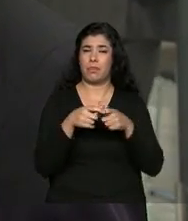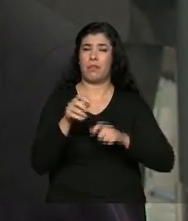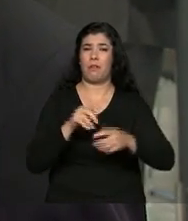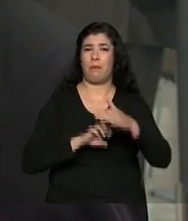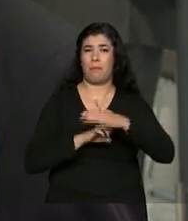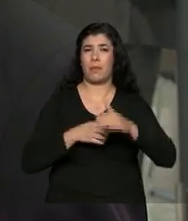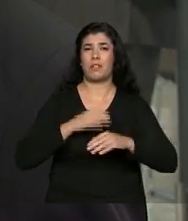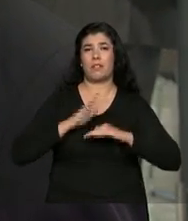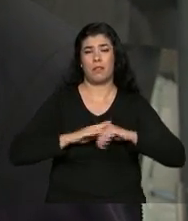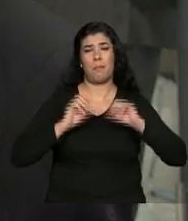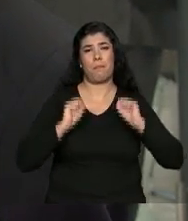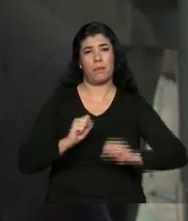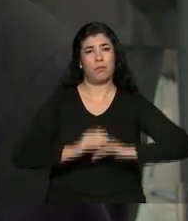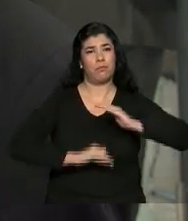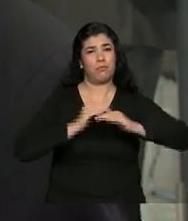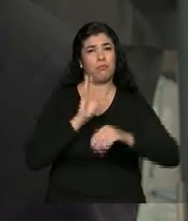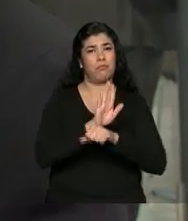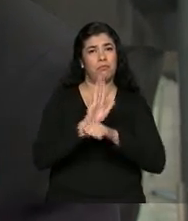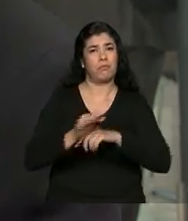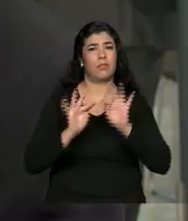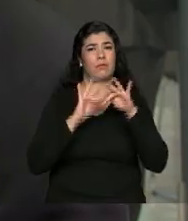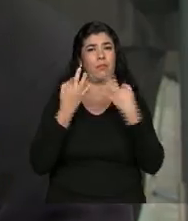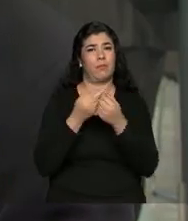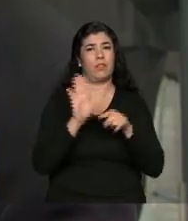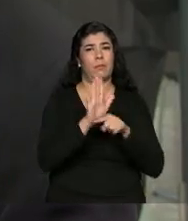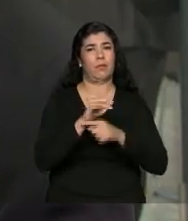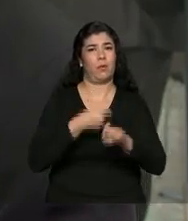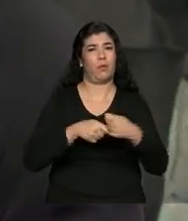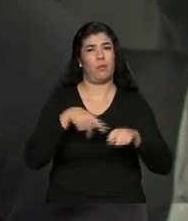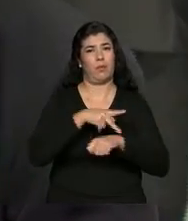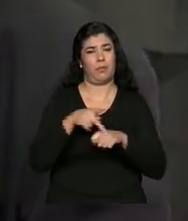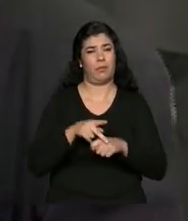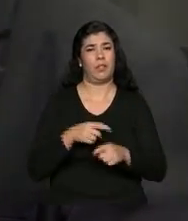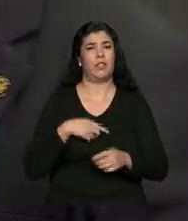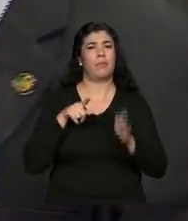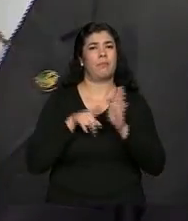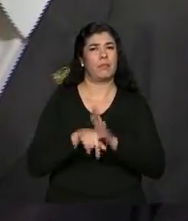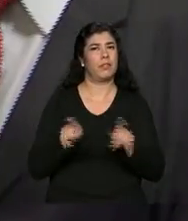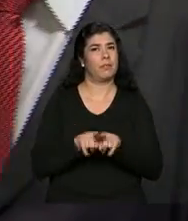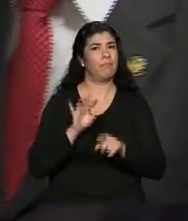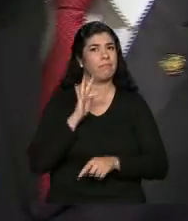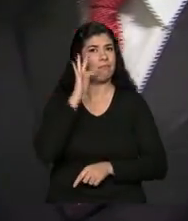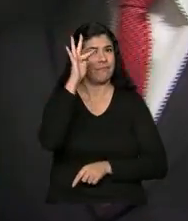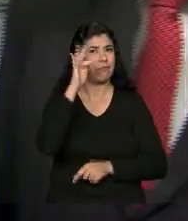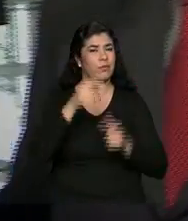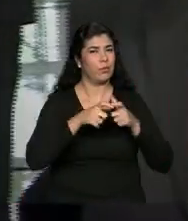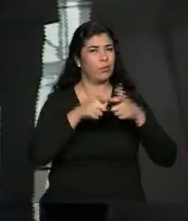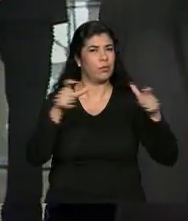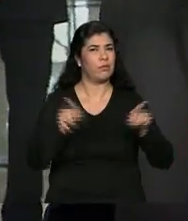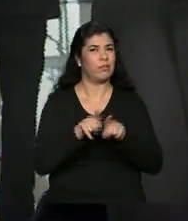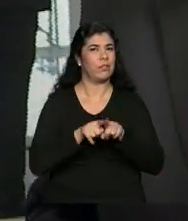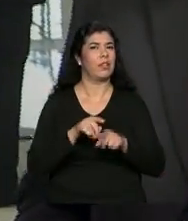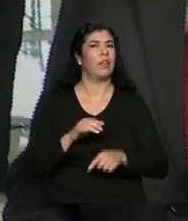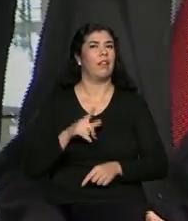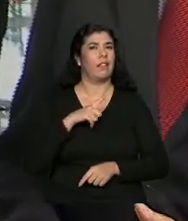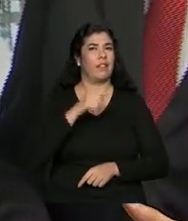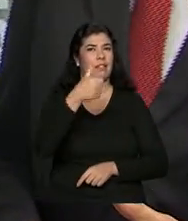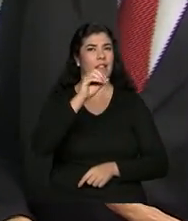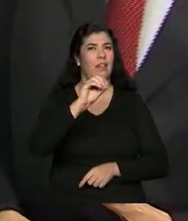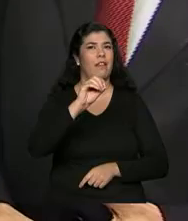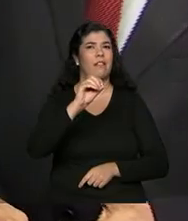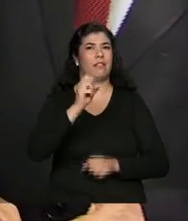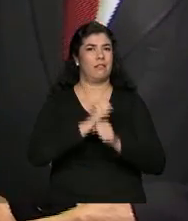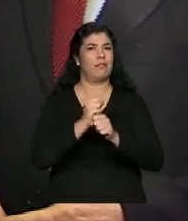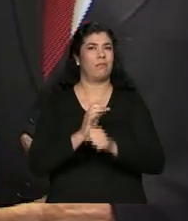qualidade de vida da sua família e contribuindo com a economia nacional. A expectativa de que mais pessoas participem do programa aí, em 10 anos a gente tenha 10